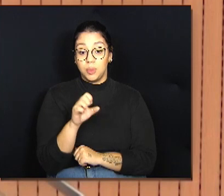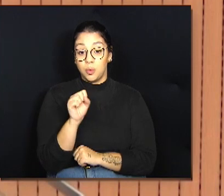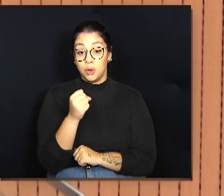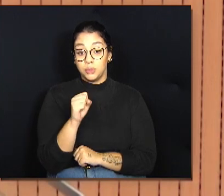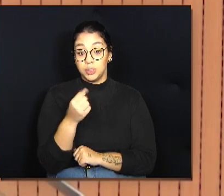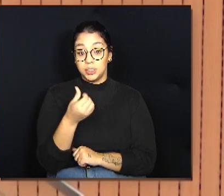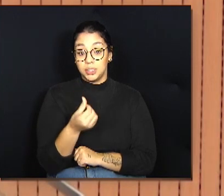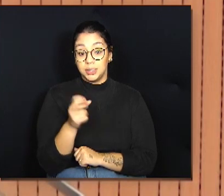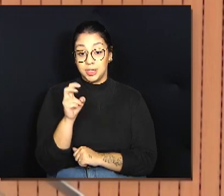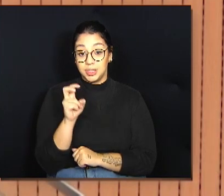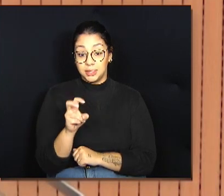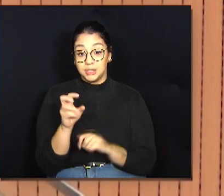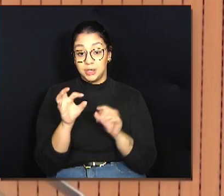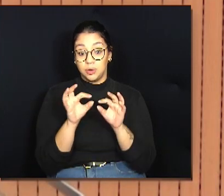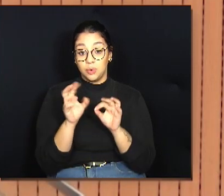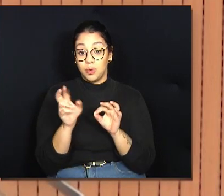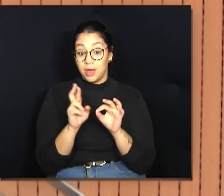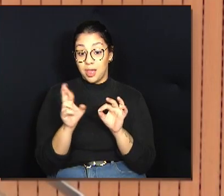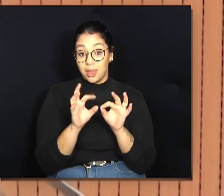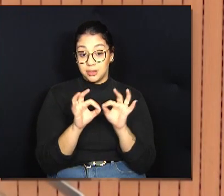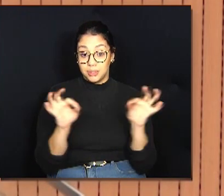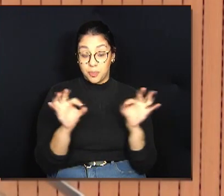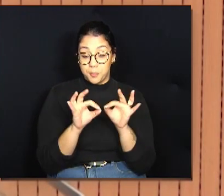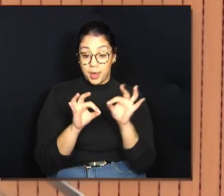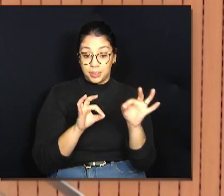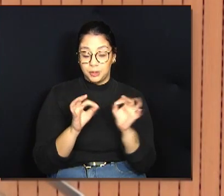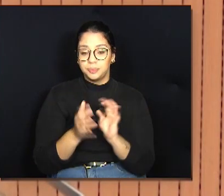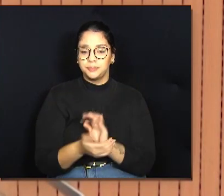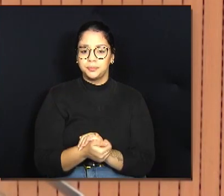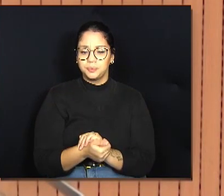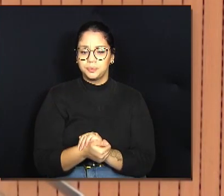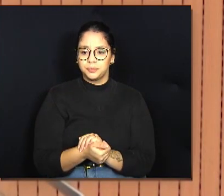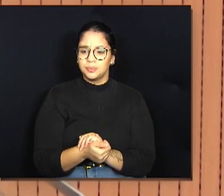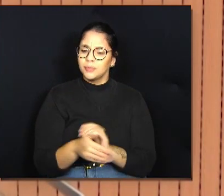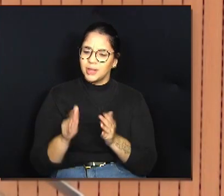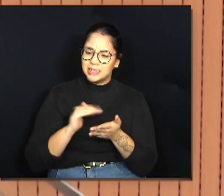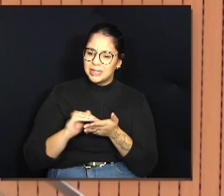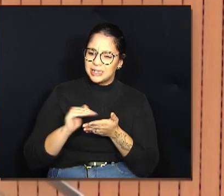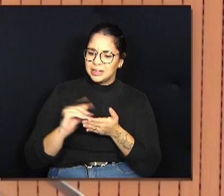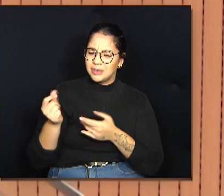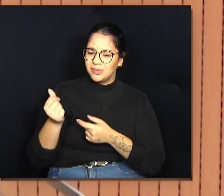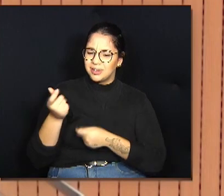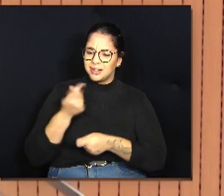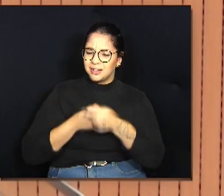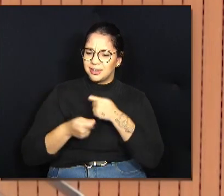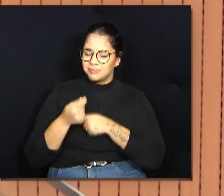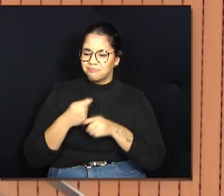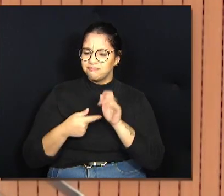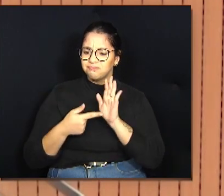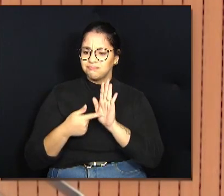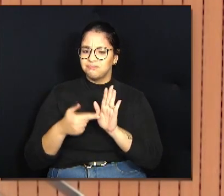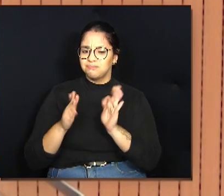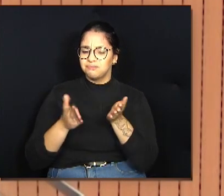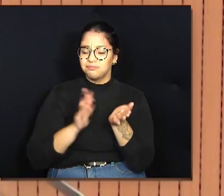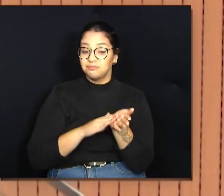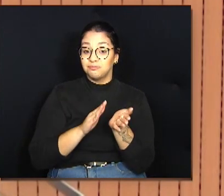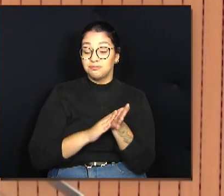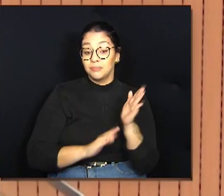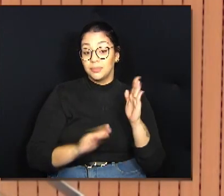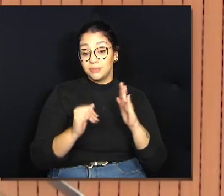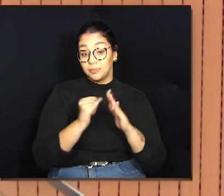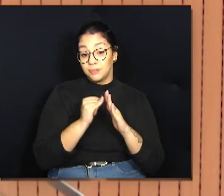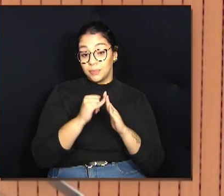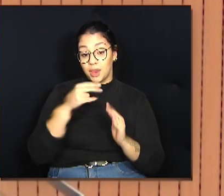,00 o metro quadrado. E a Secretaria de Finanças pontuou que ela cobra num imóvel NR